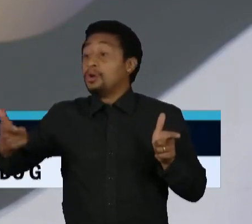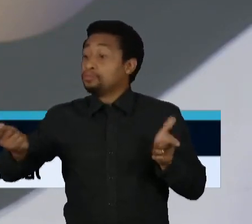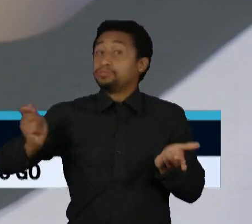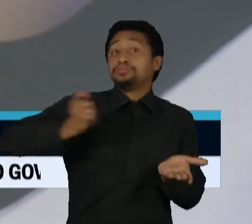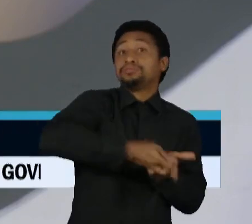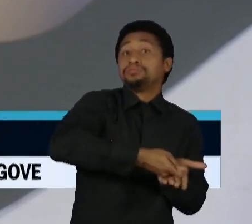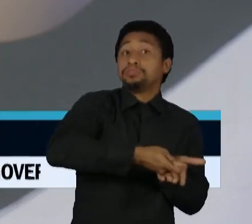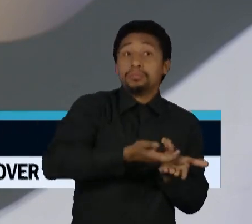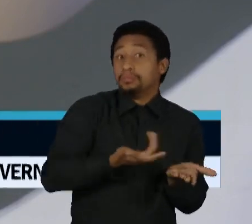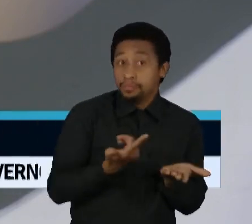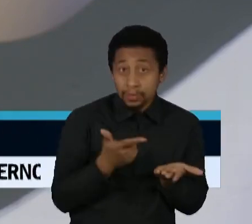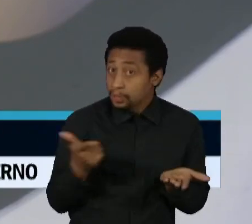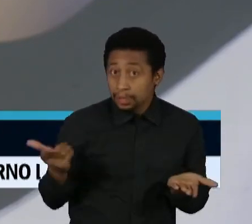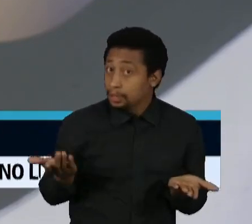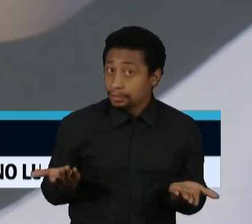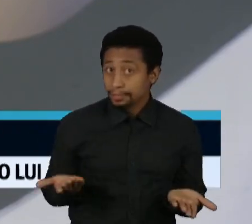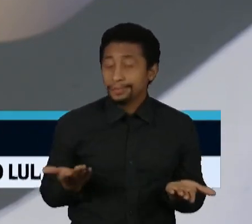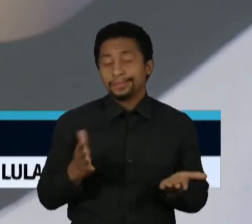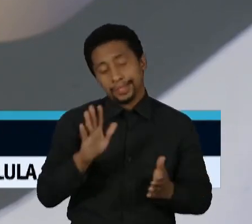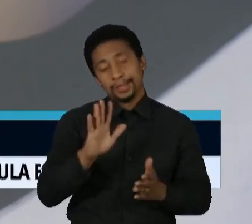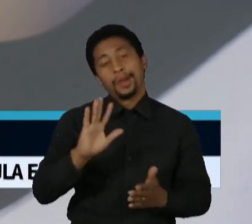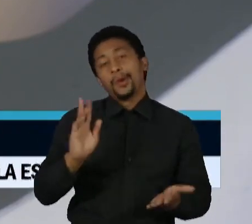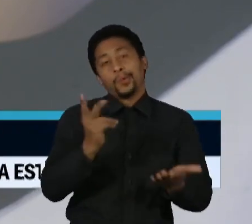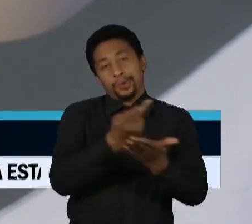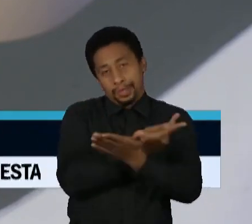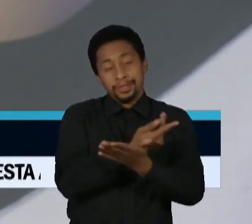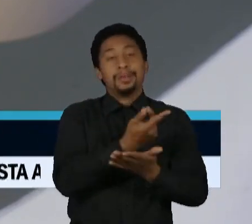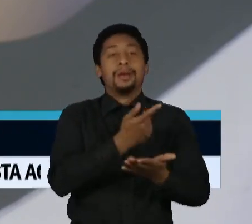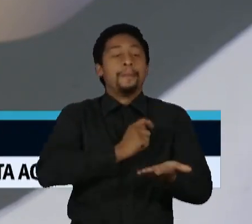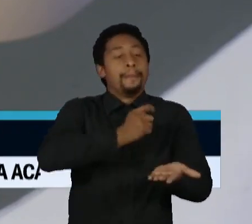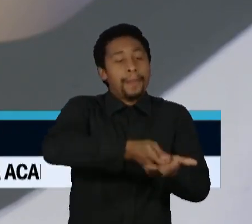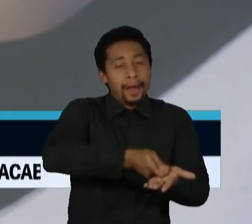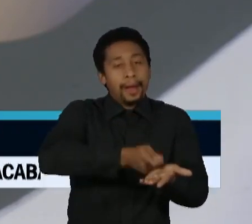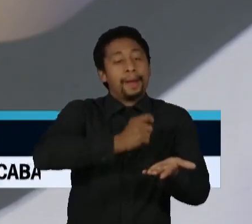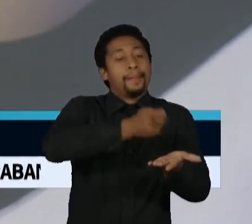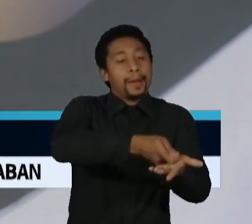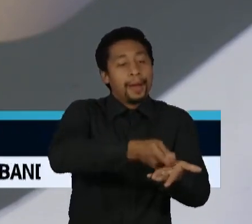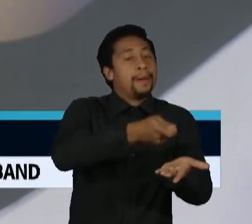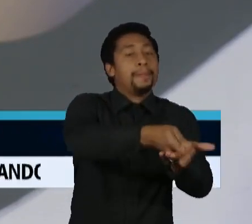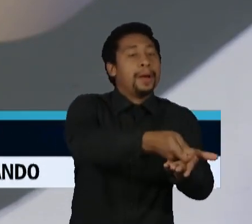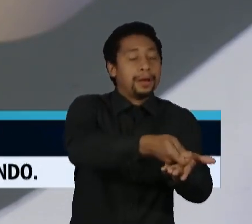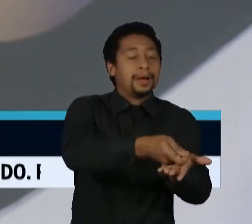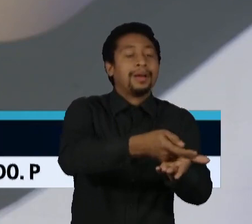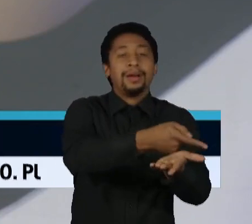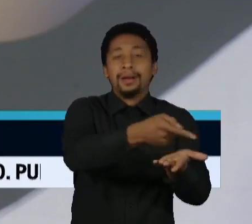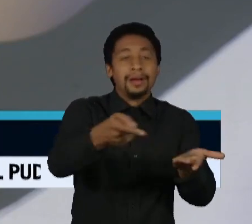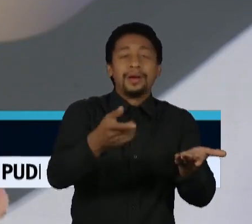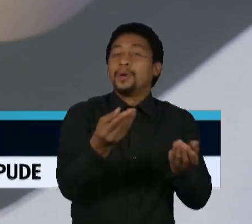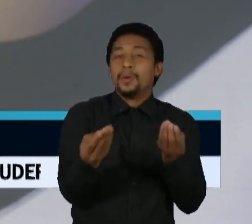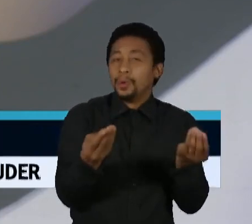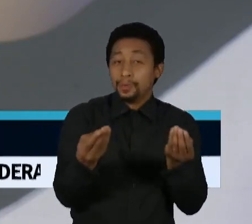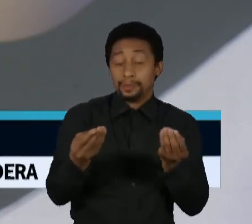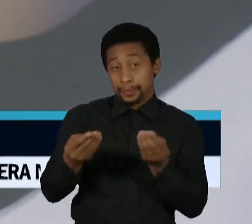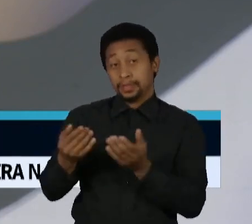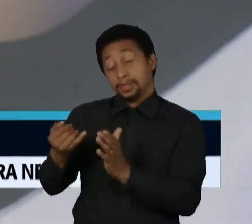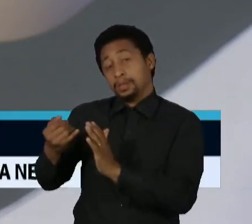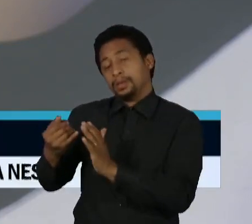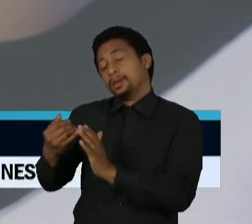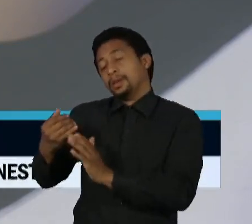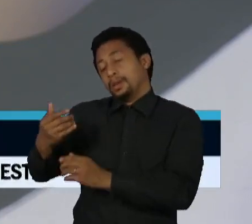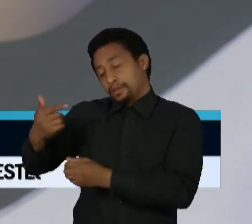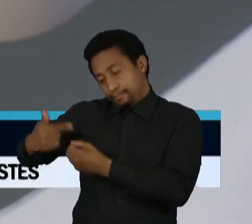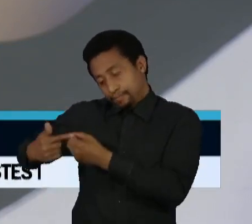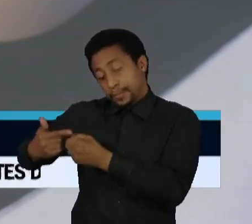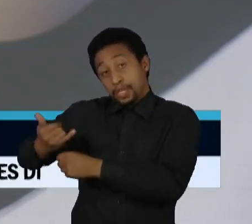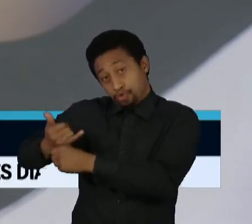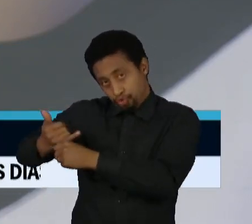parte desse financiamento vem, inclusive, da reoneração do óleo diesel. Então, fica uma história que parece que a gente dá com uma mão e tira